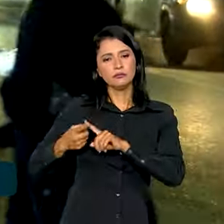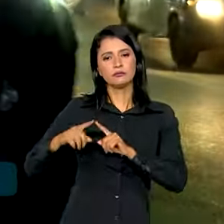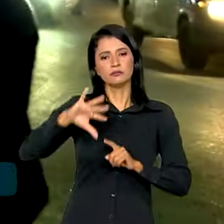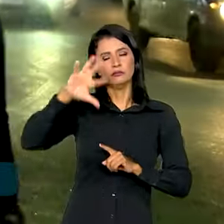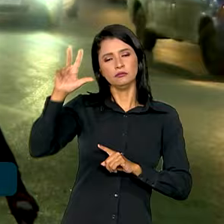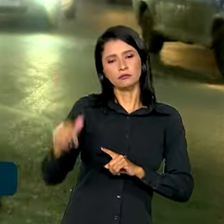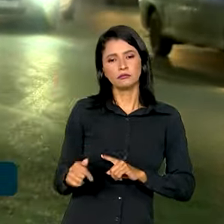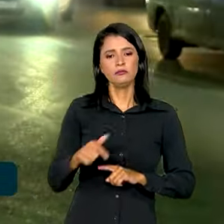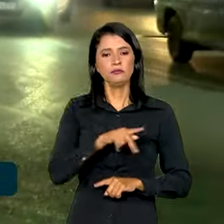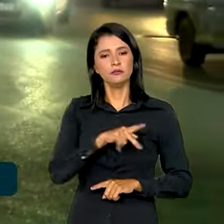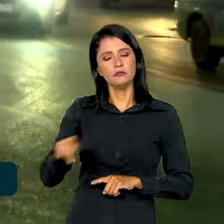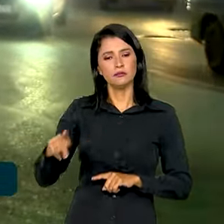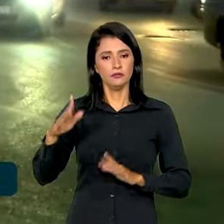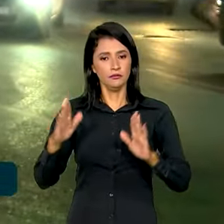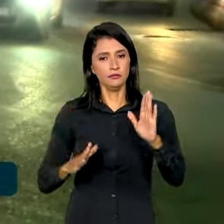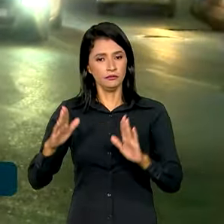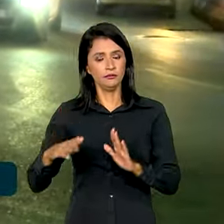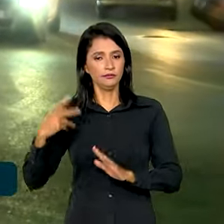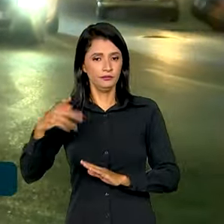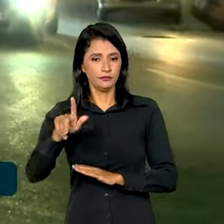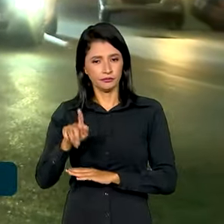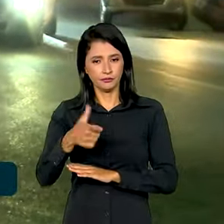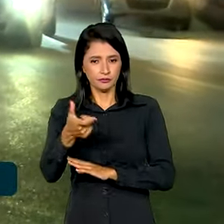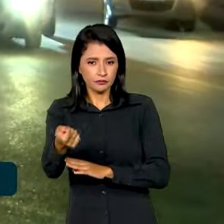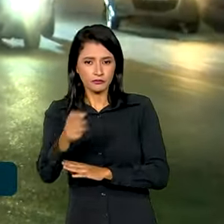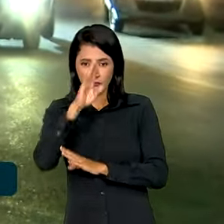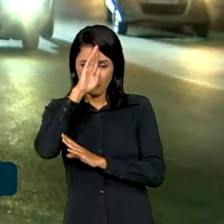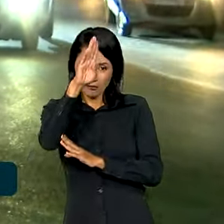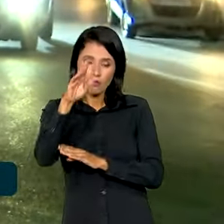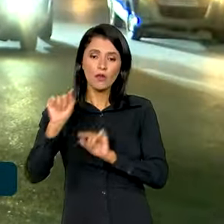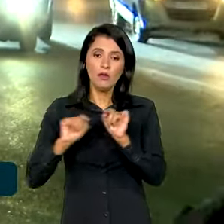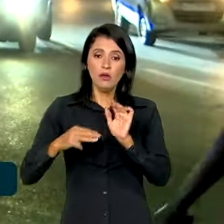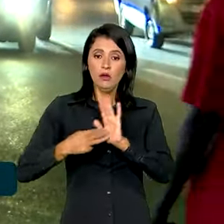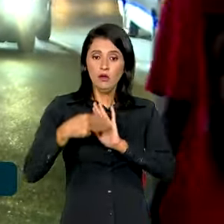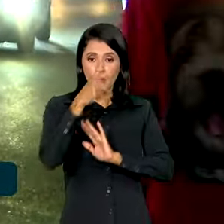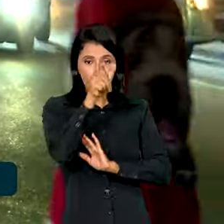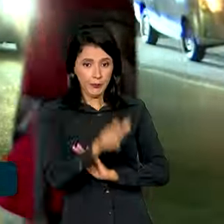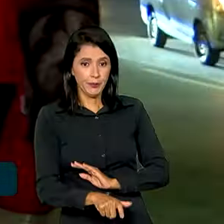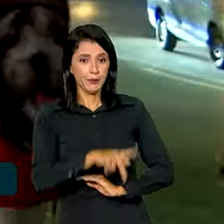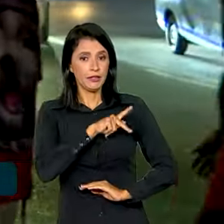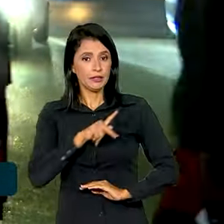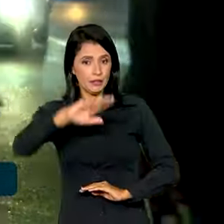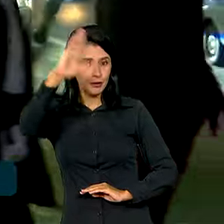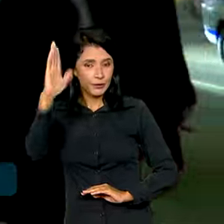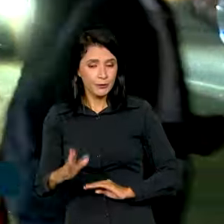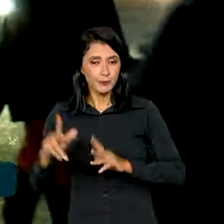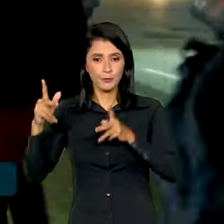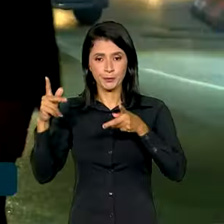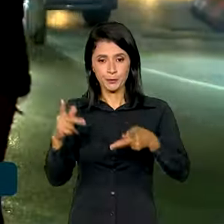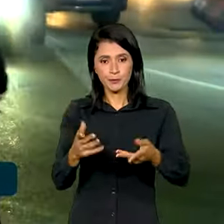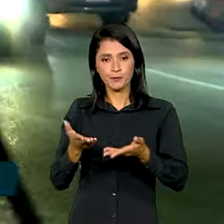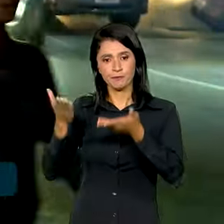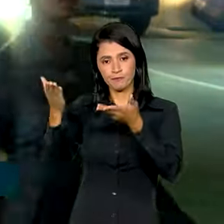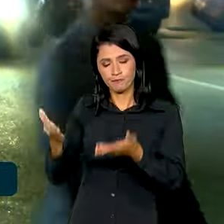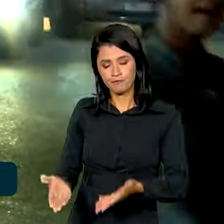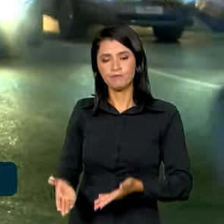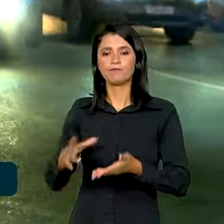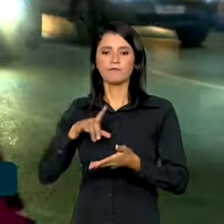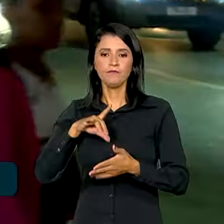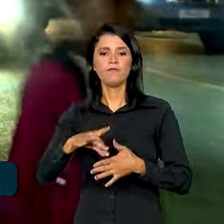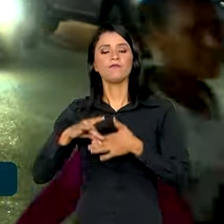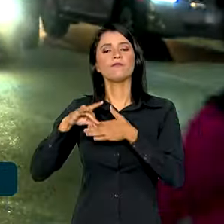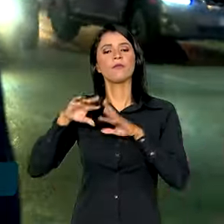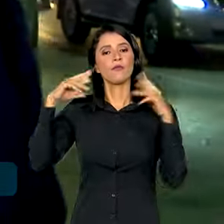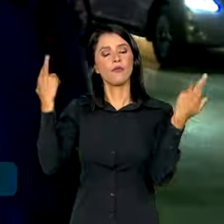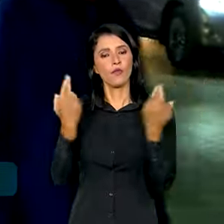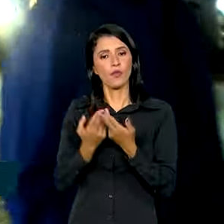temporária do G20 foram os principais motivos para o convite ao presidente brasileiro de participar da Cúpula de Chefes de Estado e